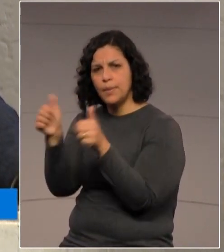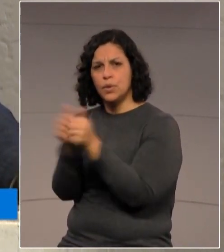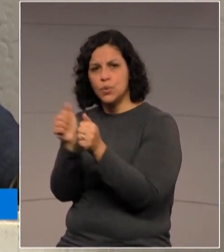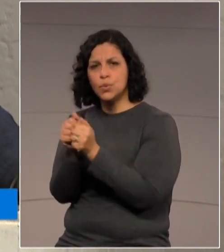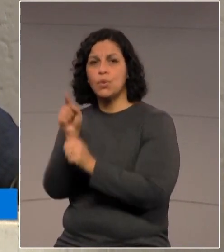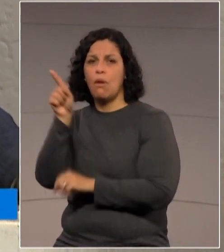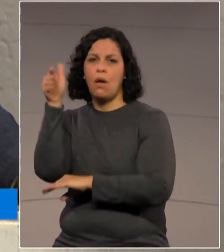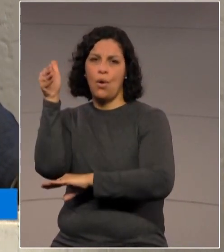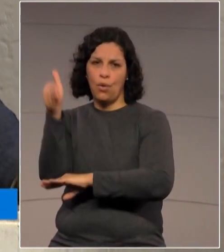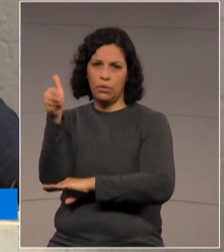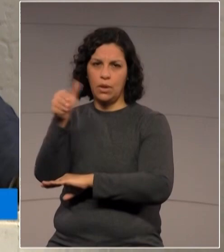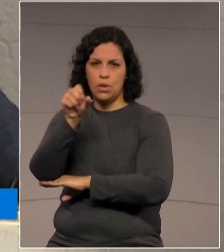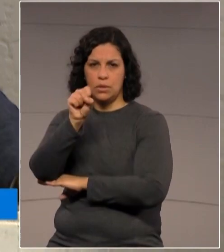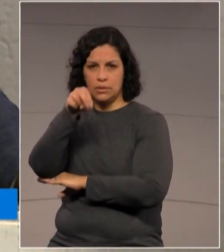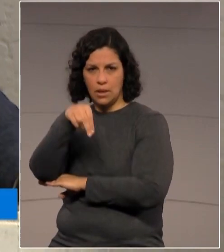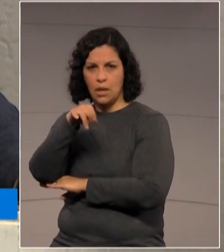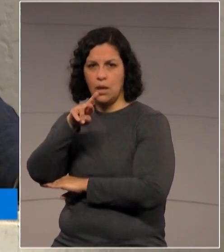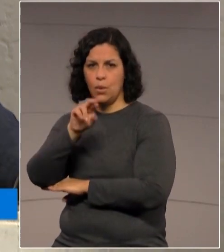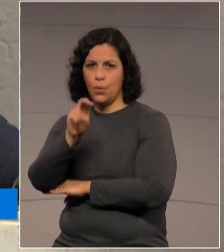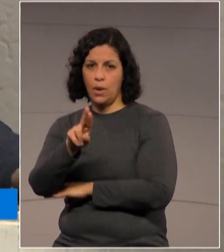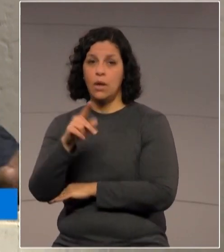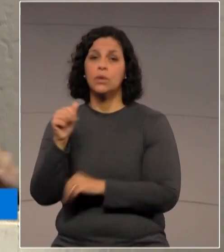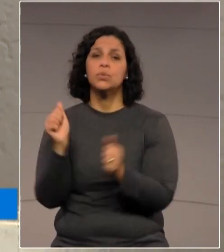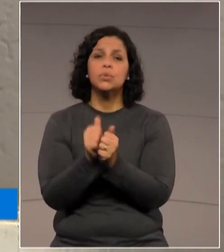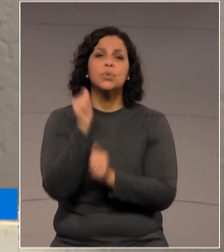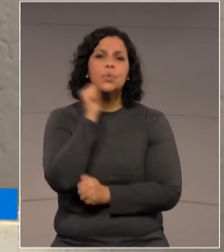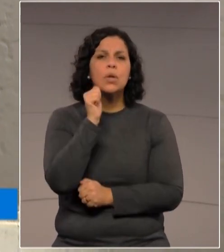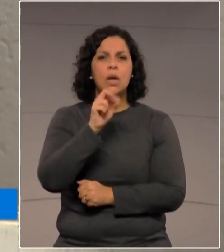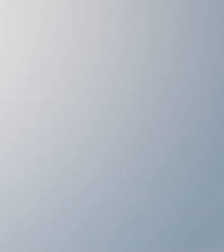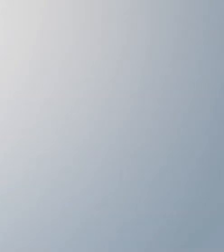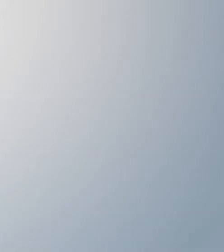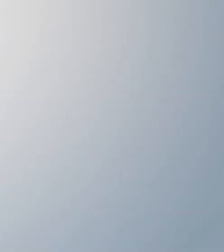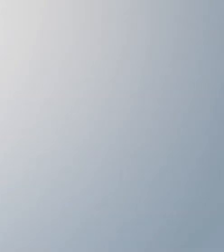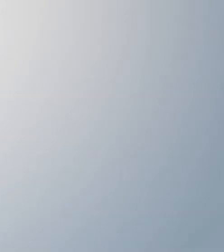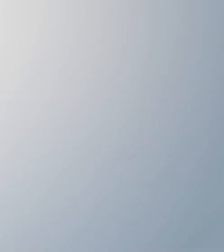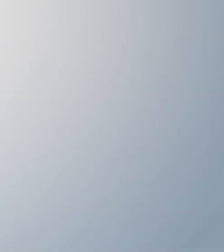essa guerreira, que é a dona Rosalina. Muito obrigado, bom trabalho a todos.